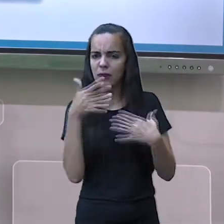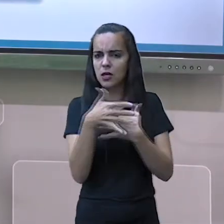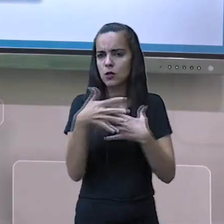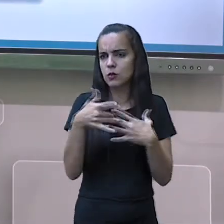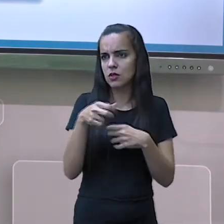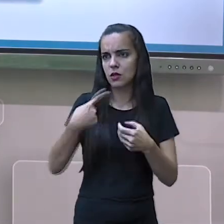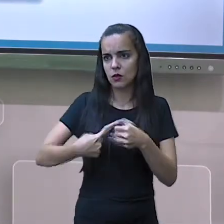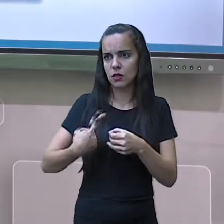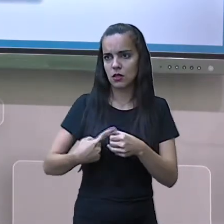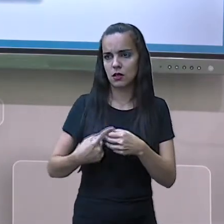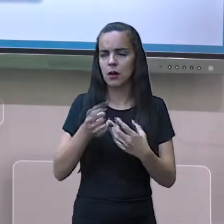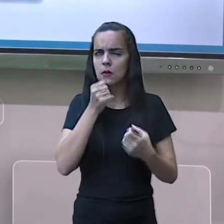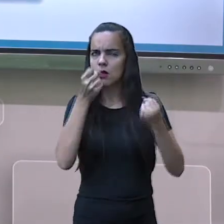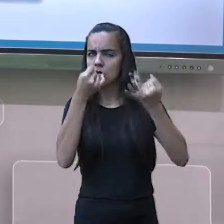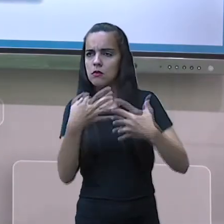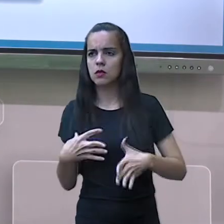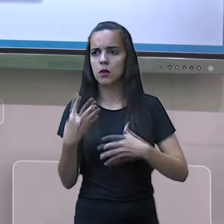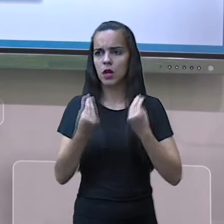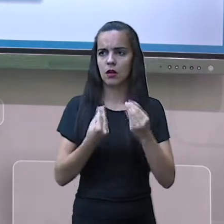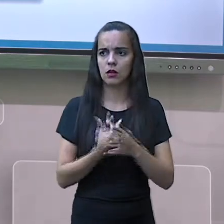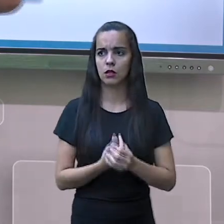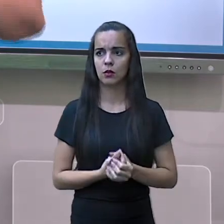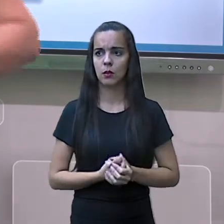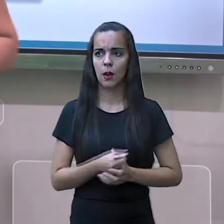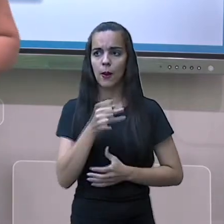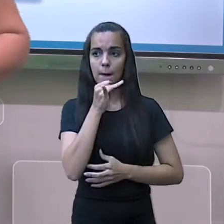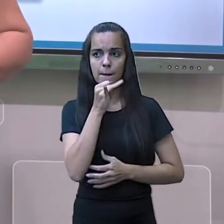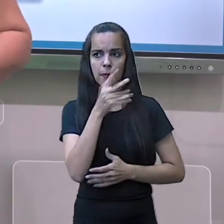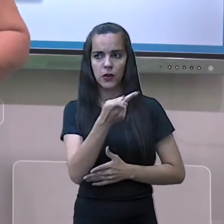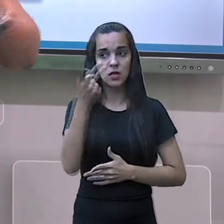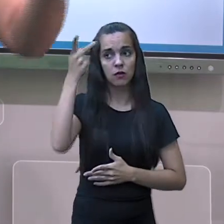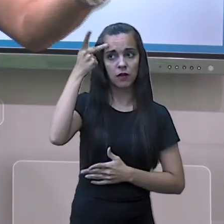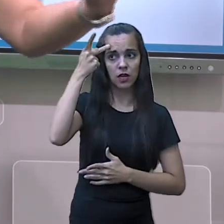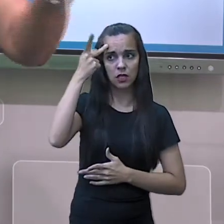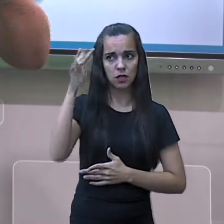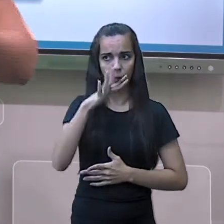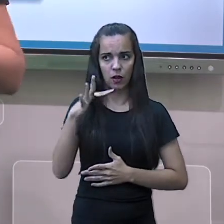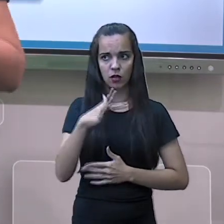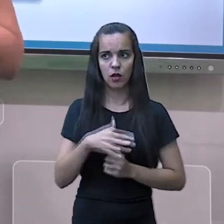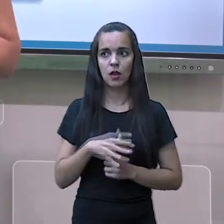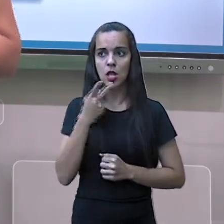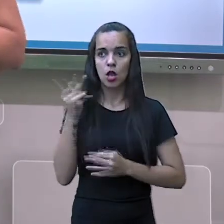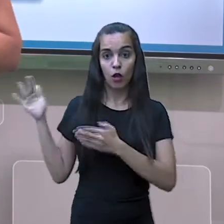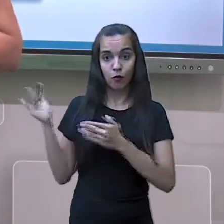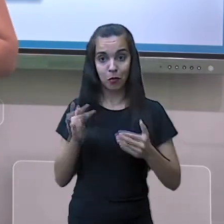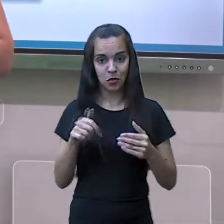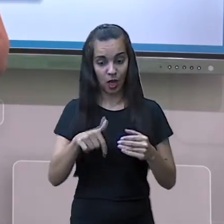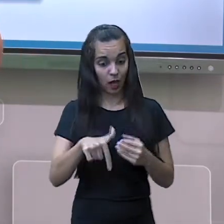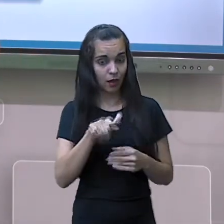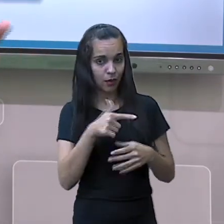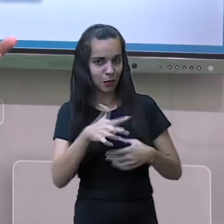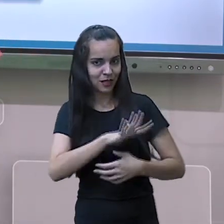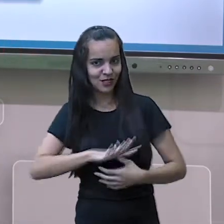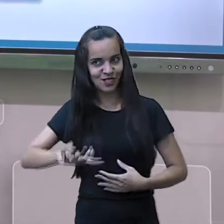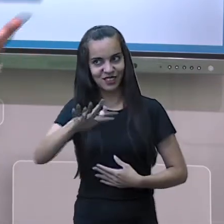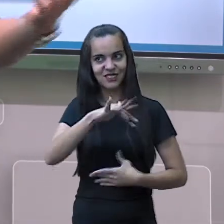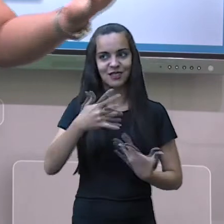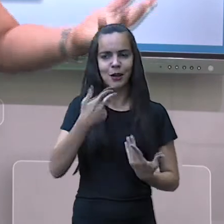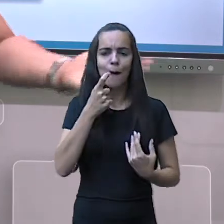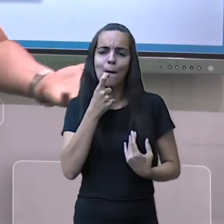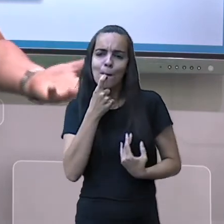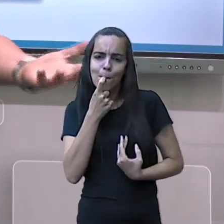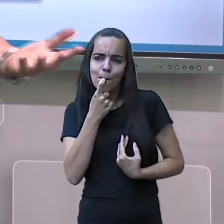destacar isso aqui? Não vou falar de São Paulo agora. Vou puxar para a gente. Mais perto.